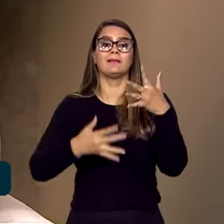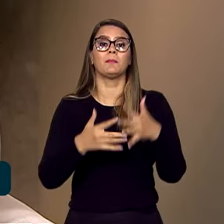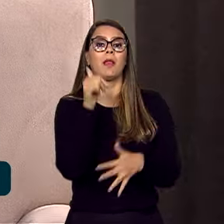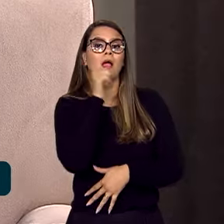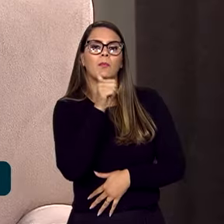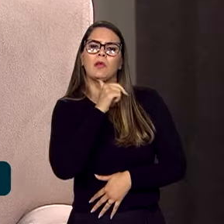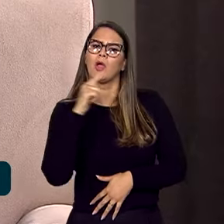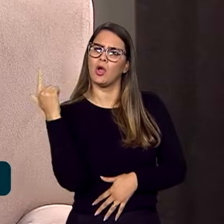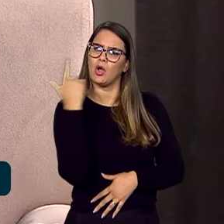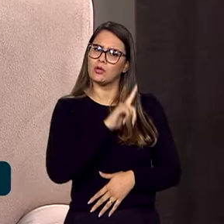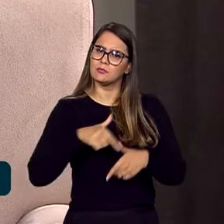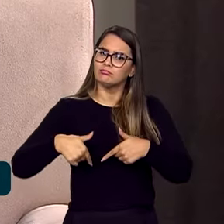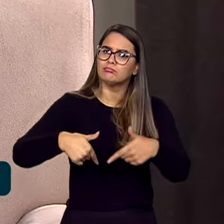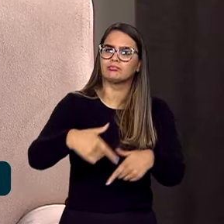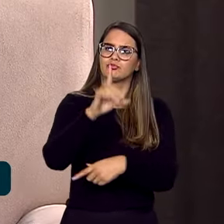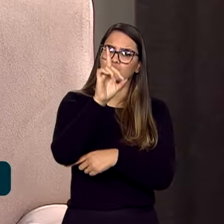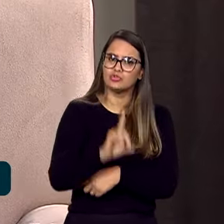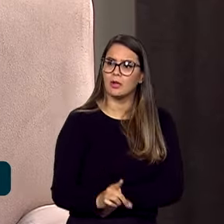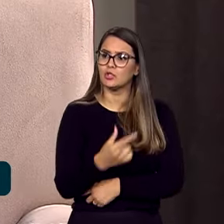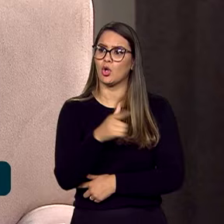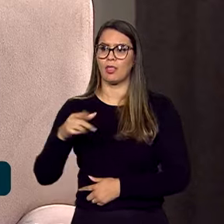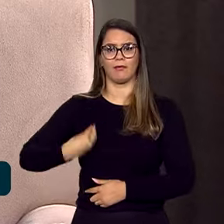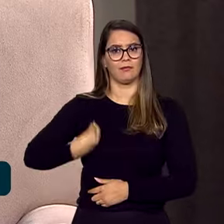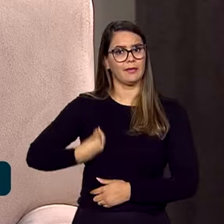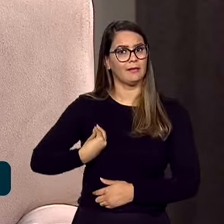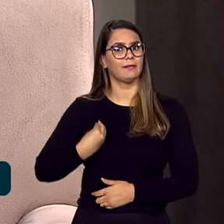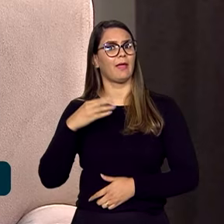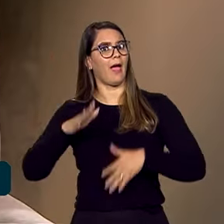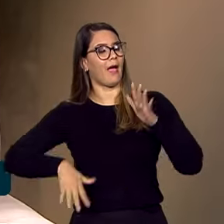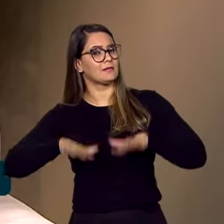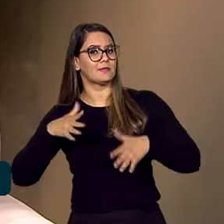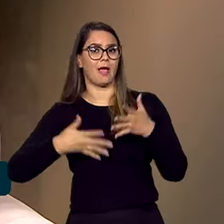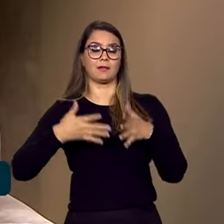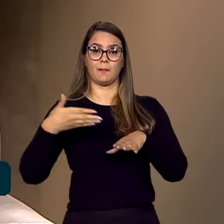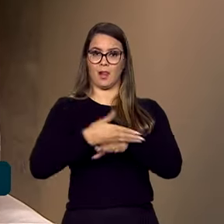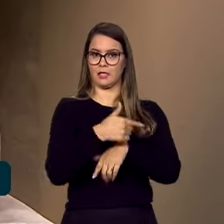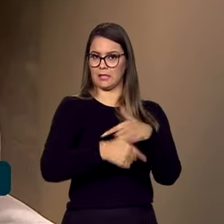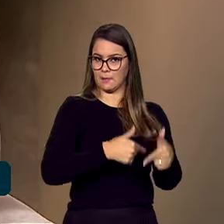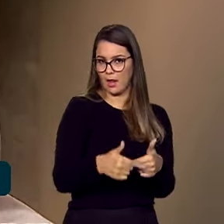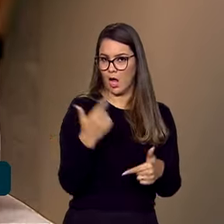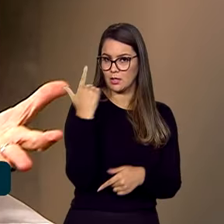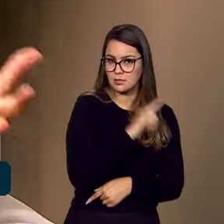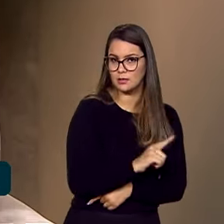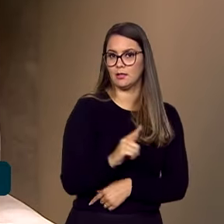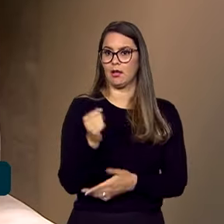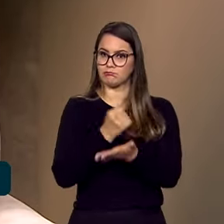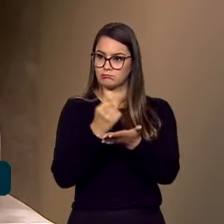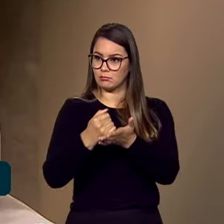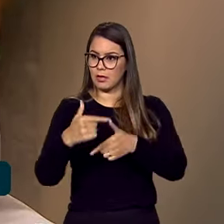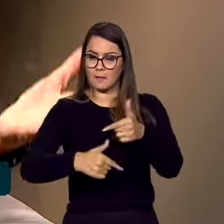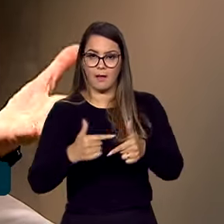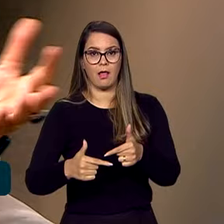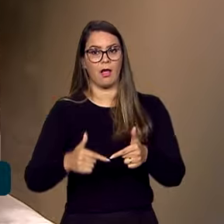as mulheres exerçam os seus direitos em outros âmbitos da vida. Muitas vezes impede que elas entrem no mercado de trabalho, que elas possam ter um emprego, que elas